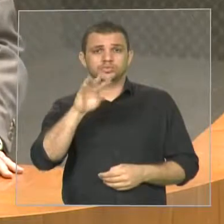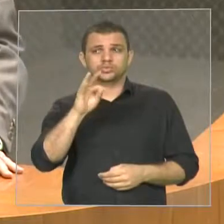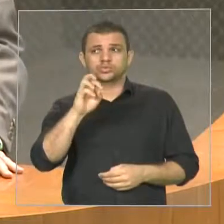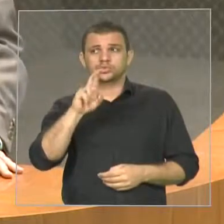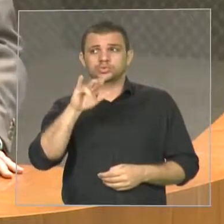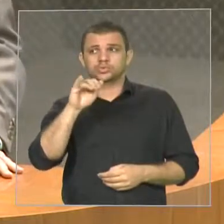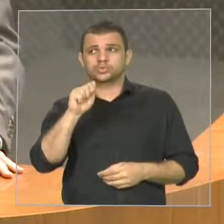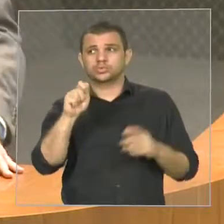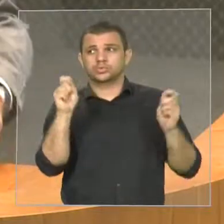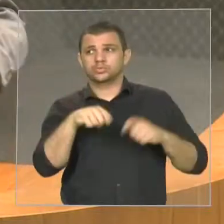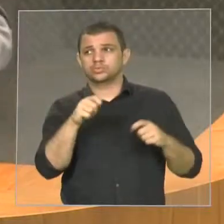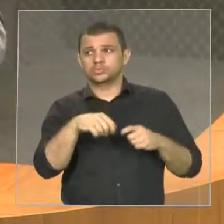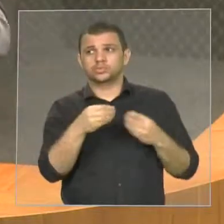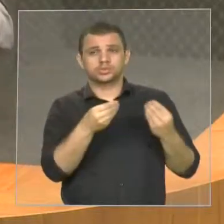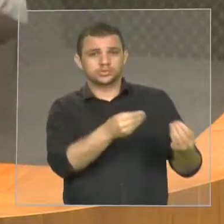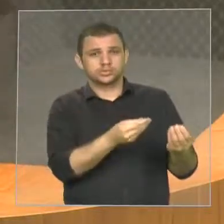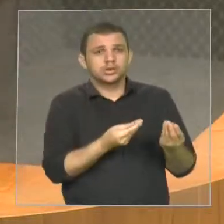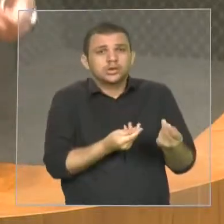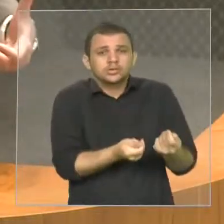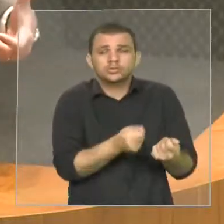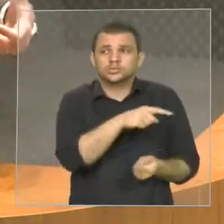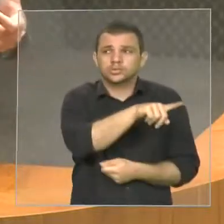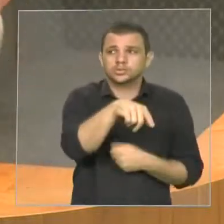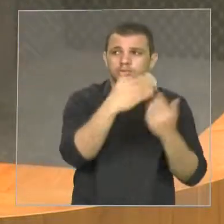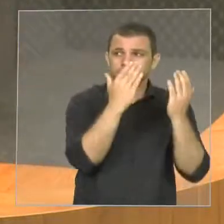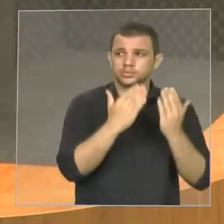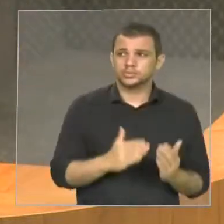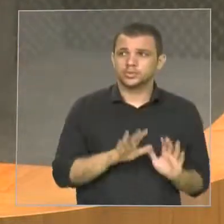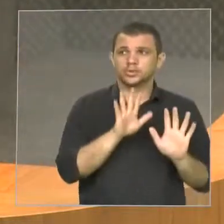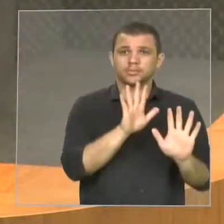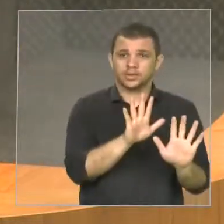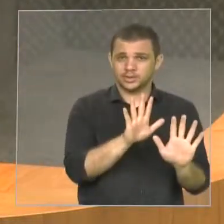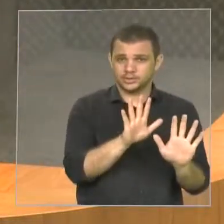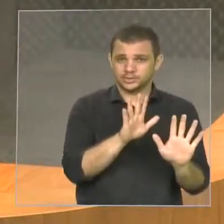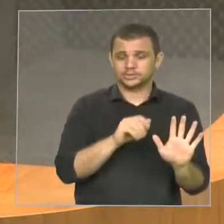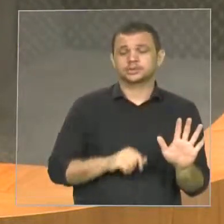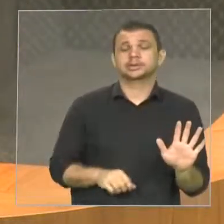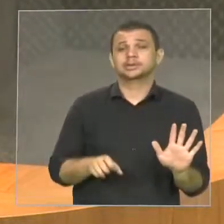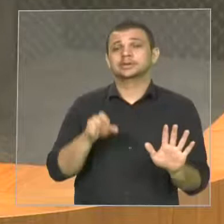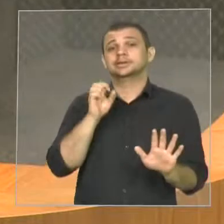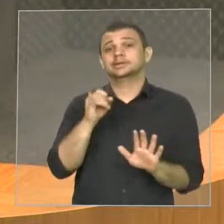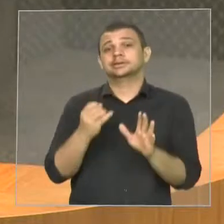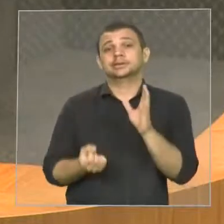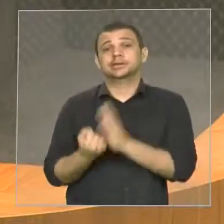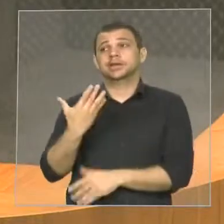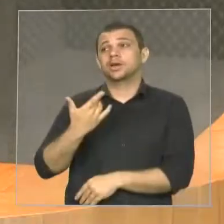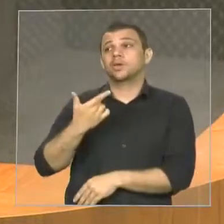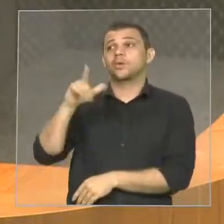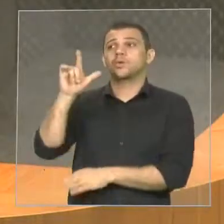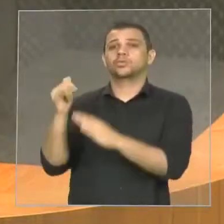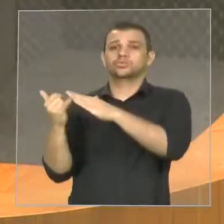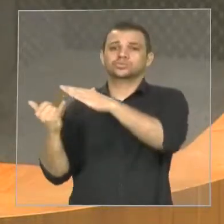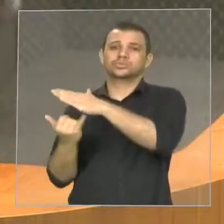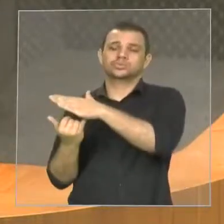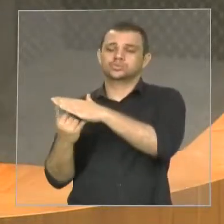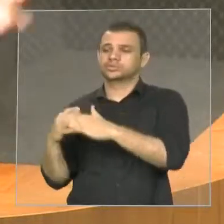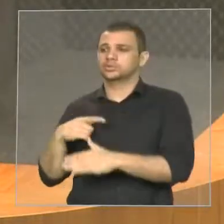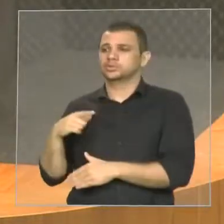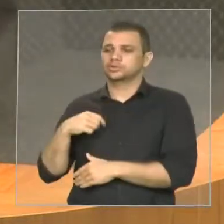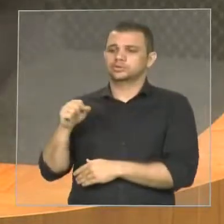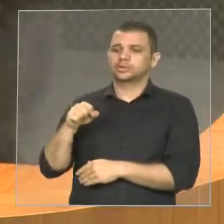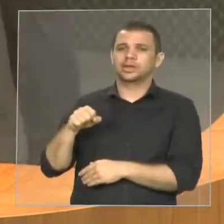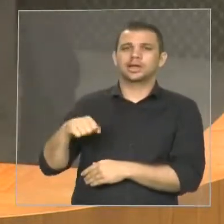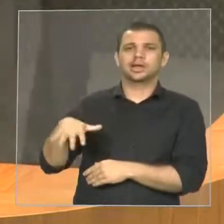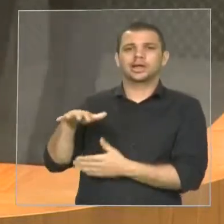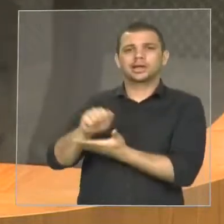a que eles apreciam. Agora, no momento que você cria um outro Instituto, você vai criar toda uma atividade e meio. O setor de pessoal, que hoje é o